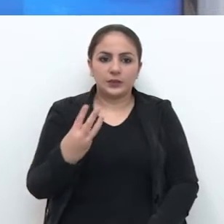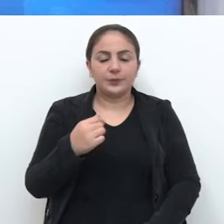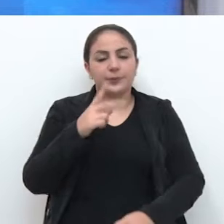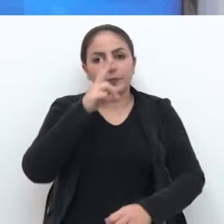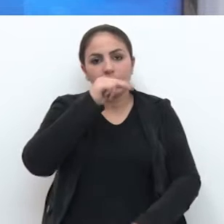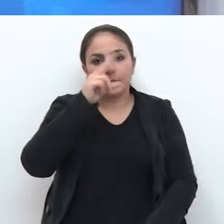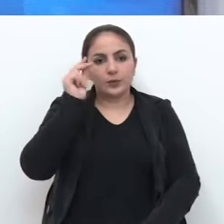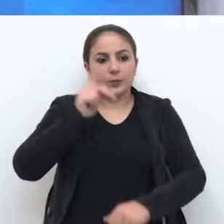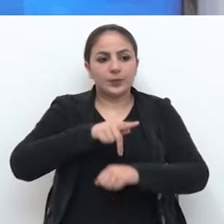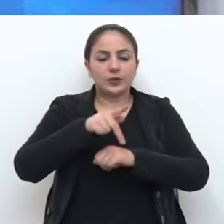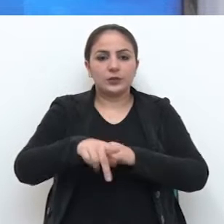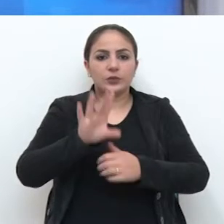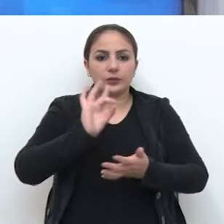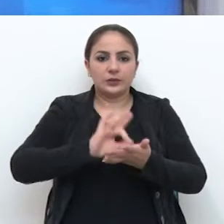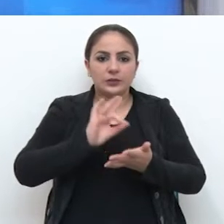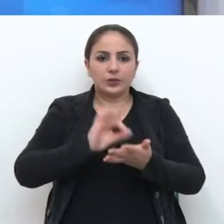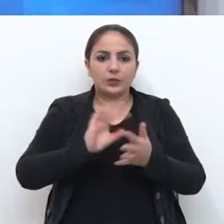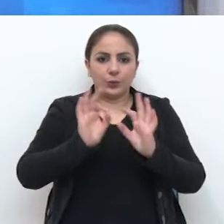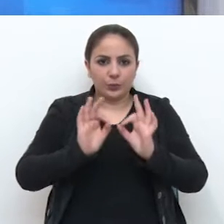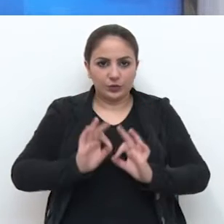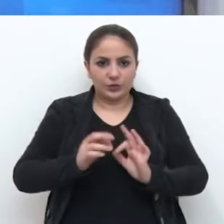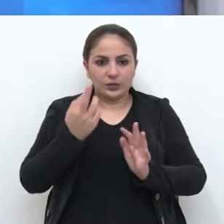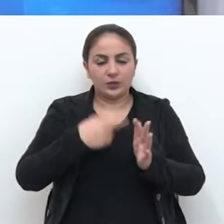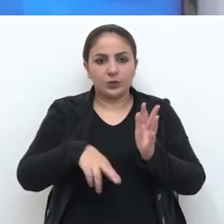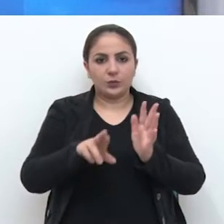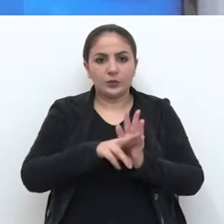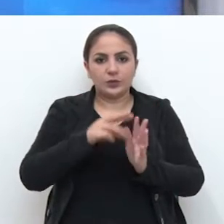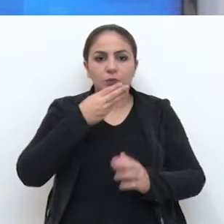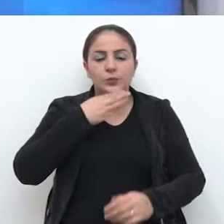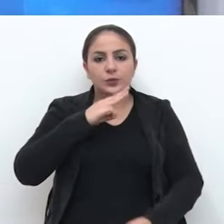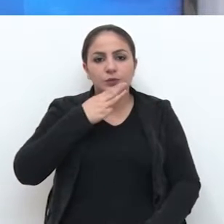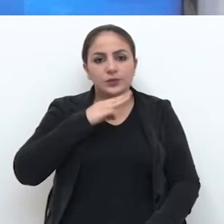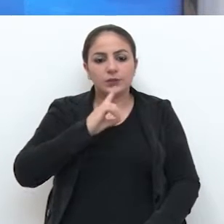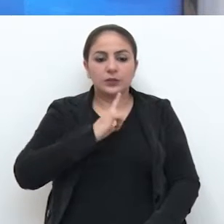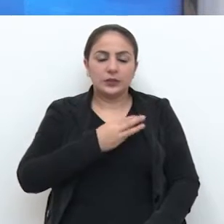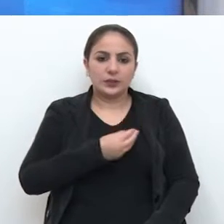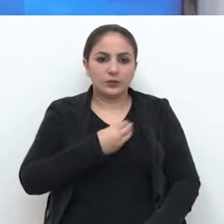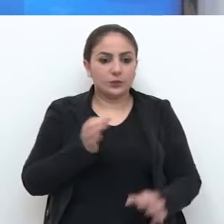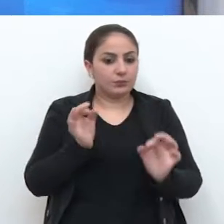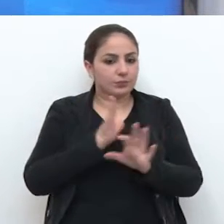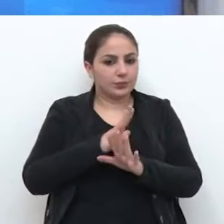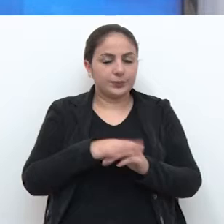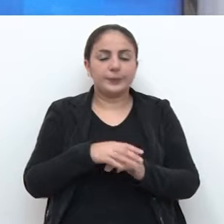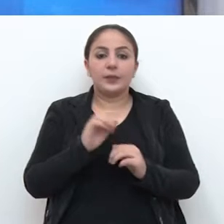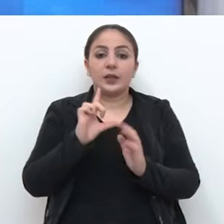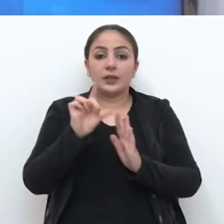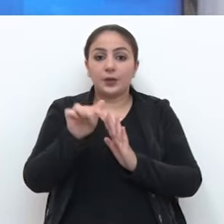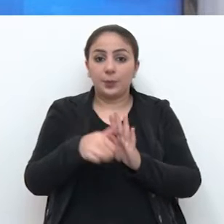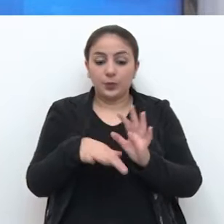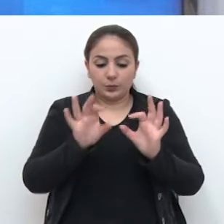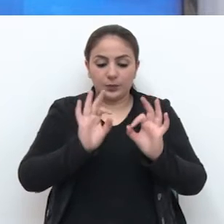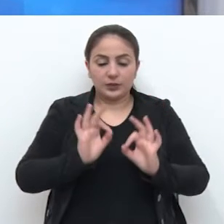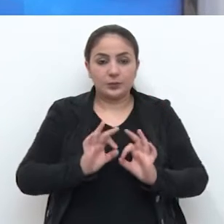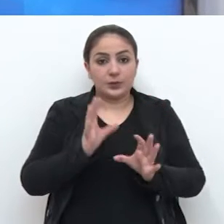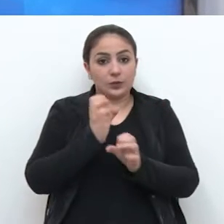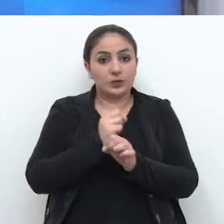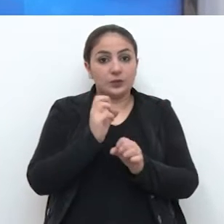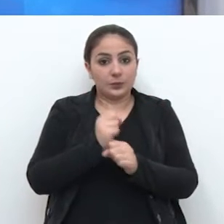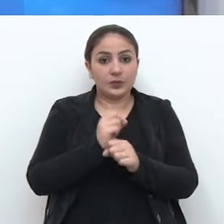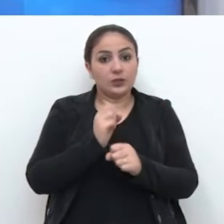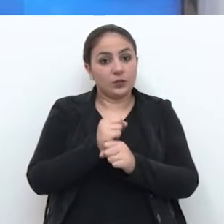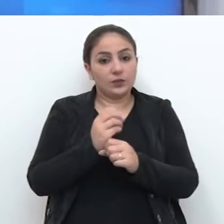Prefeitura de Passo Fundo garantiu que o projeto de recuperação dos museus está concluído e que após o planejamento